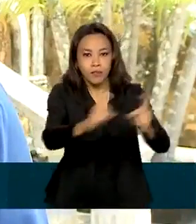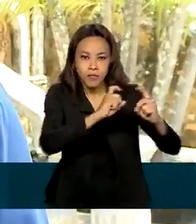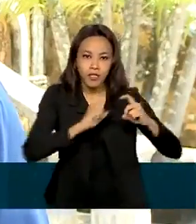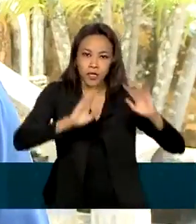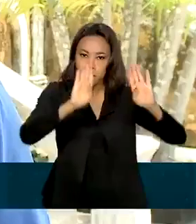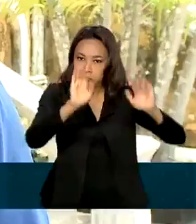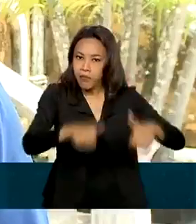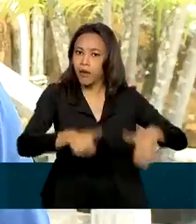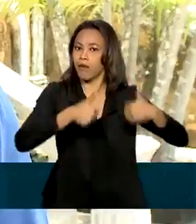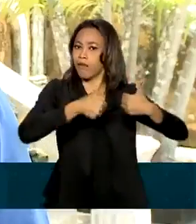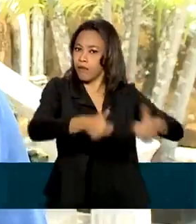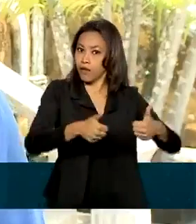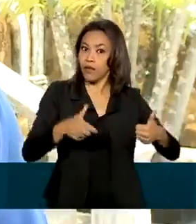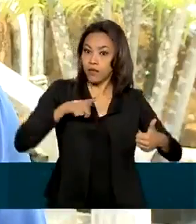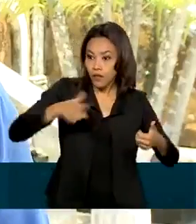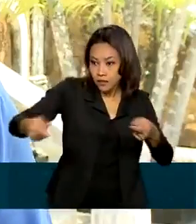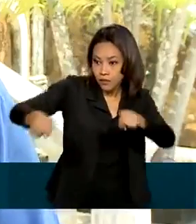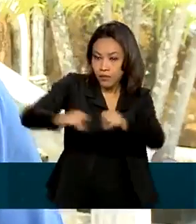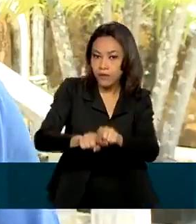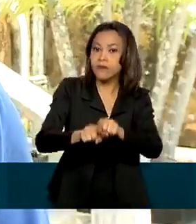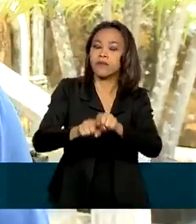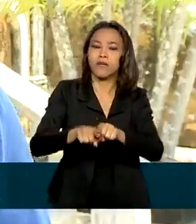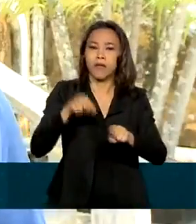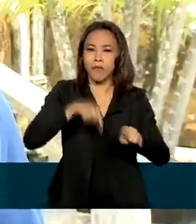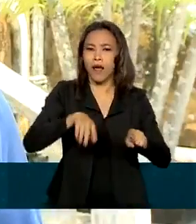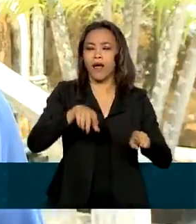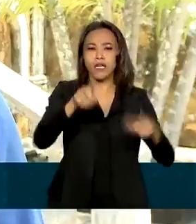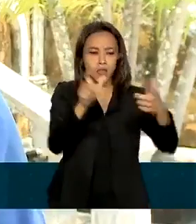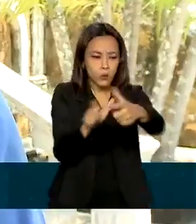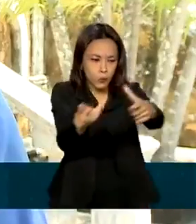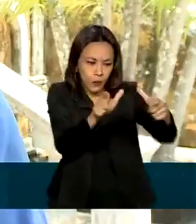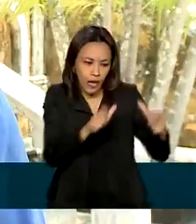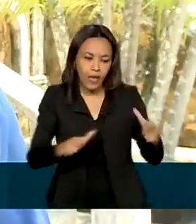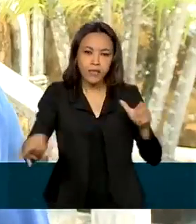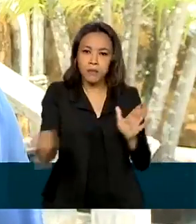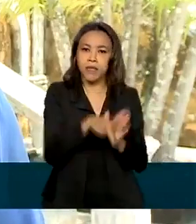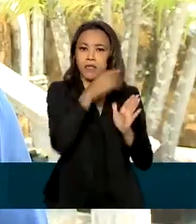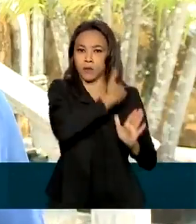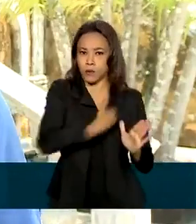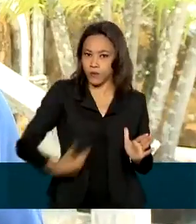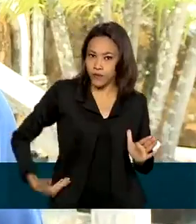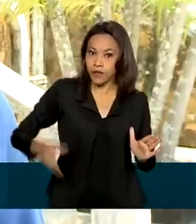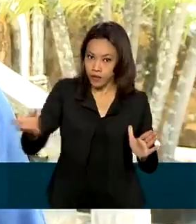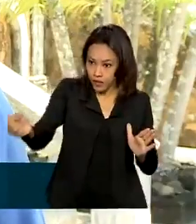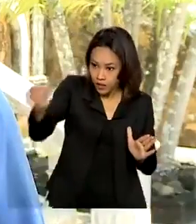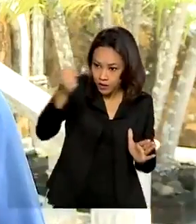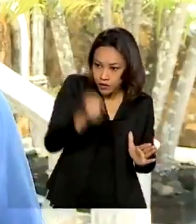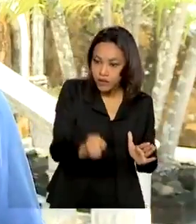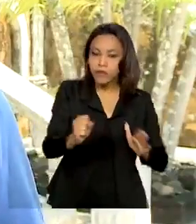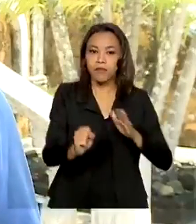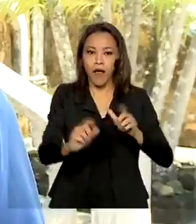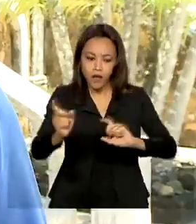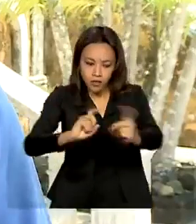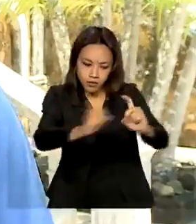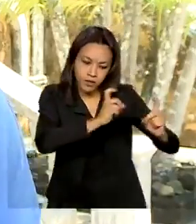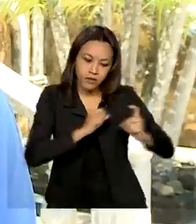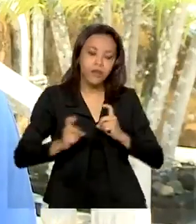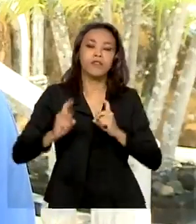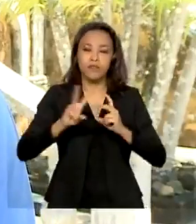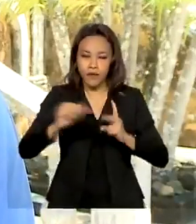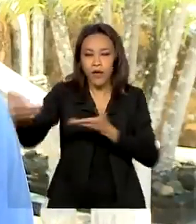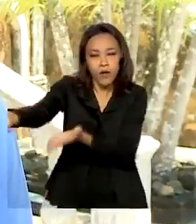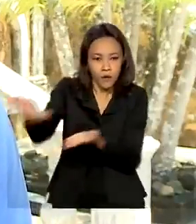do setor privado para operar esses aparelhos públicos, esses locais importantes da história e do meio ambiente, nós convidaremos o setor